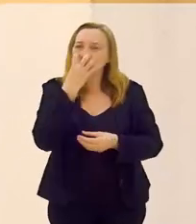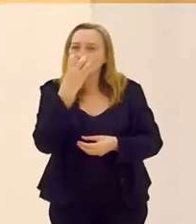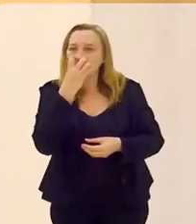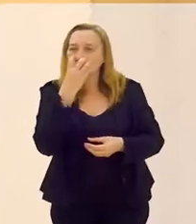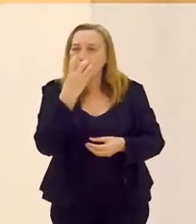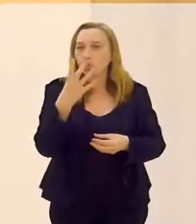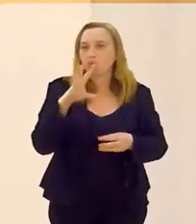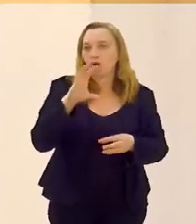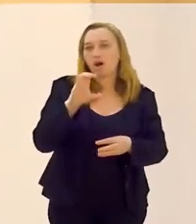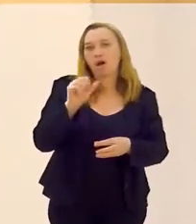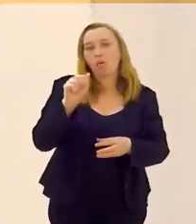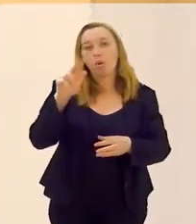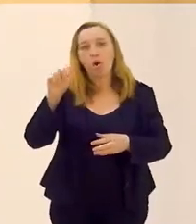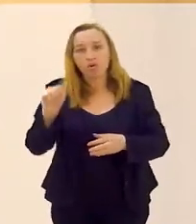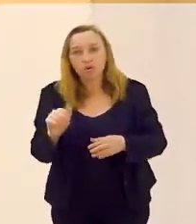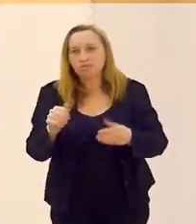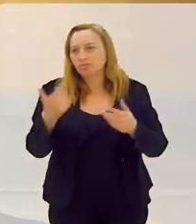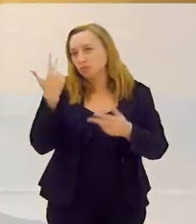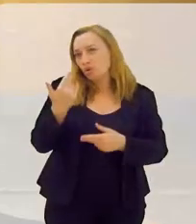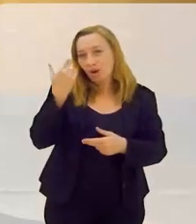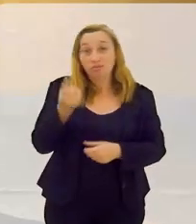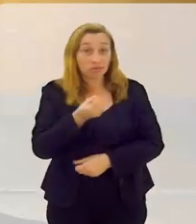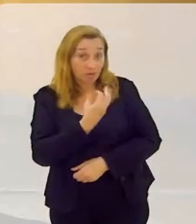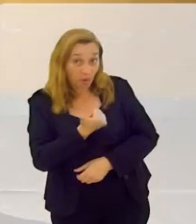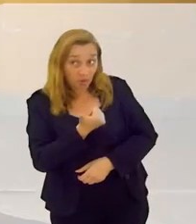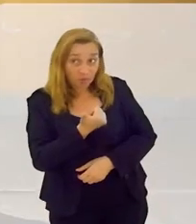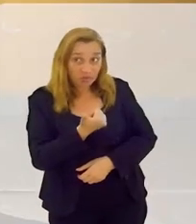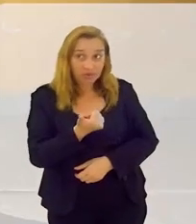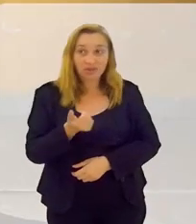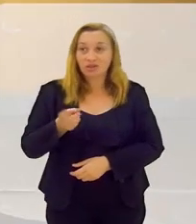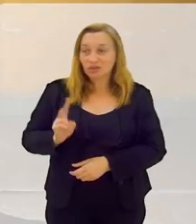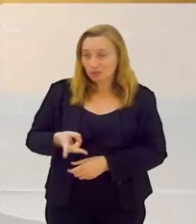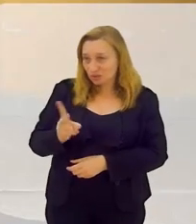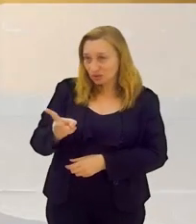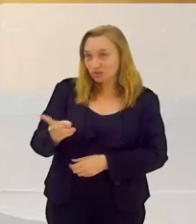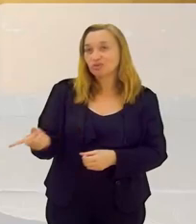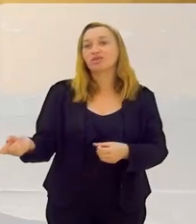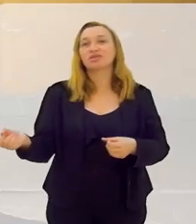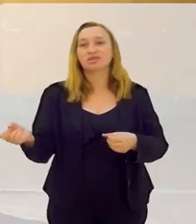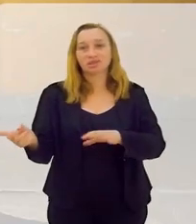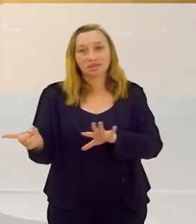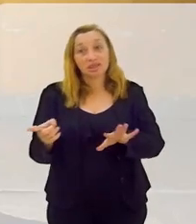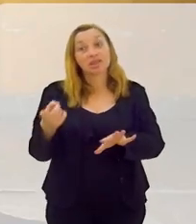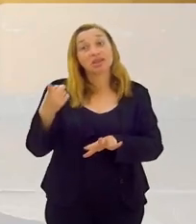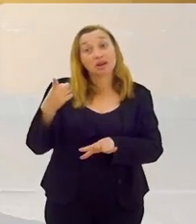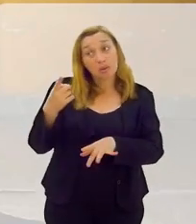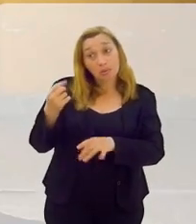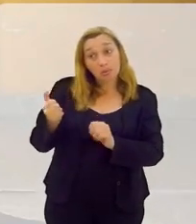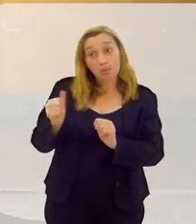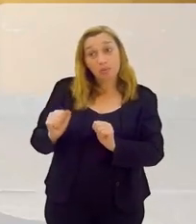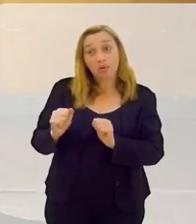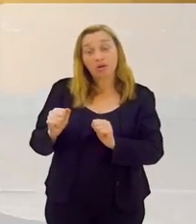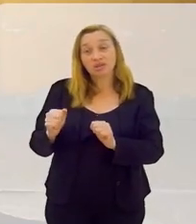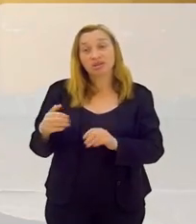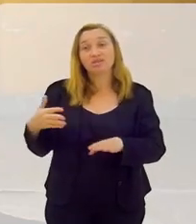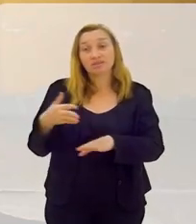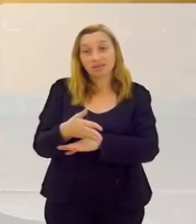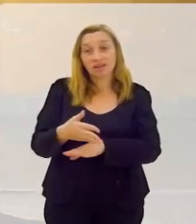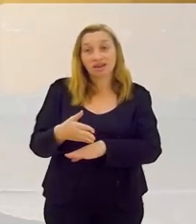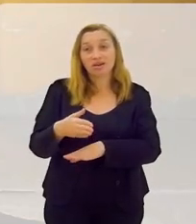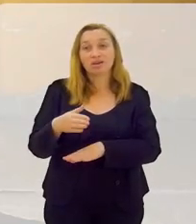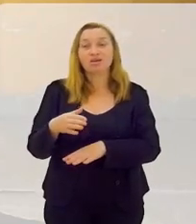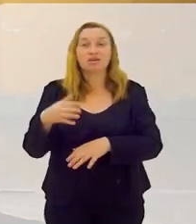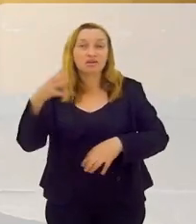latino, tem batida, mas normal, tá bom? Tem as maritacas que vêm da Quinta da Boa Vista. Daqui a pouco pode, inclusive, entrar um mico.